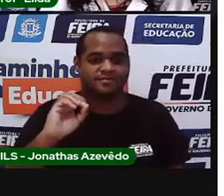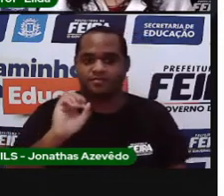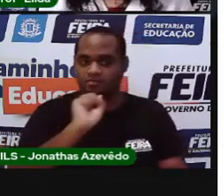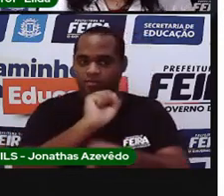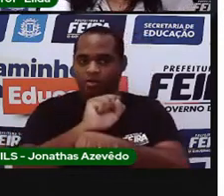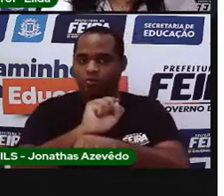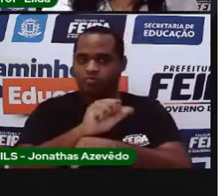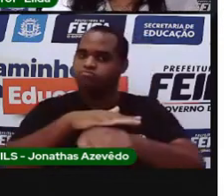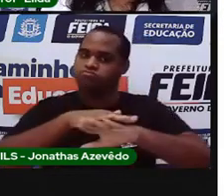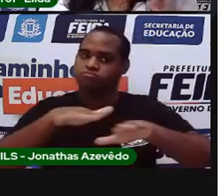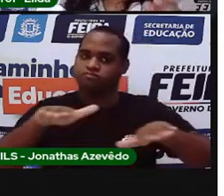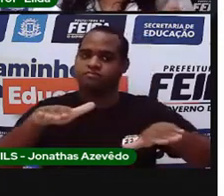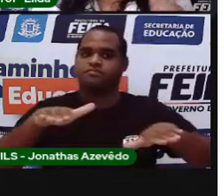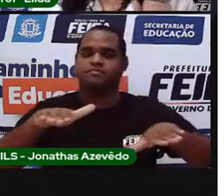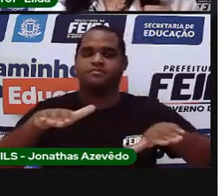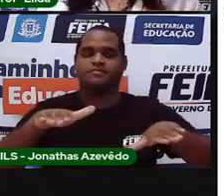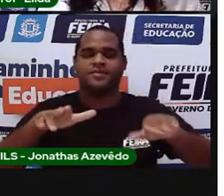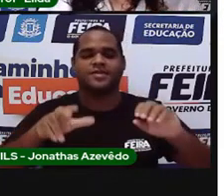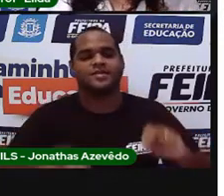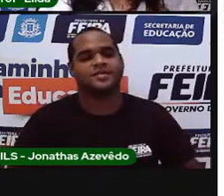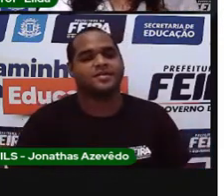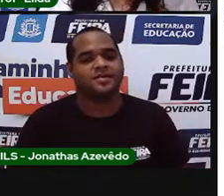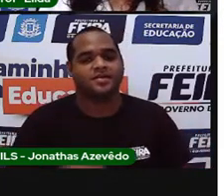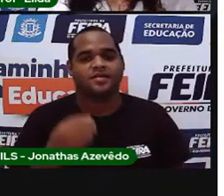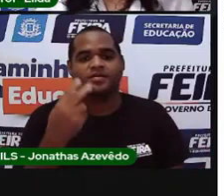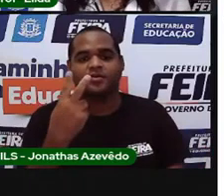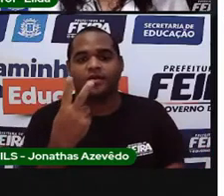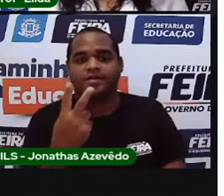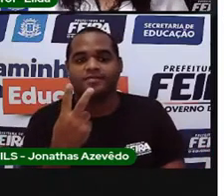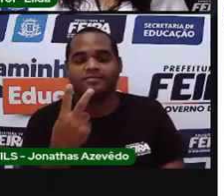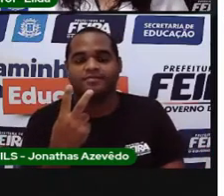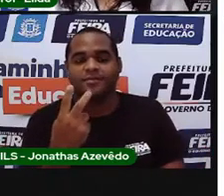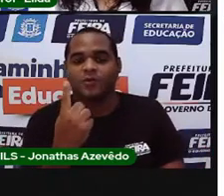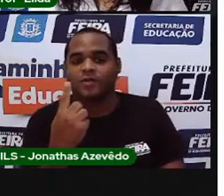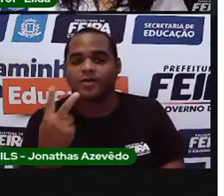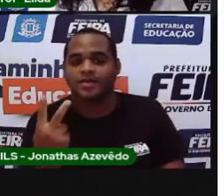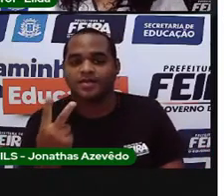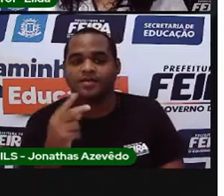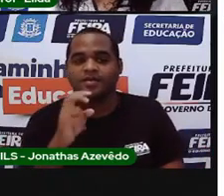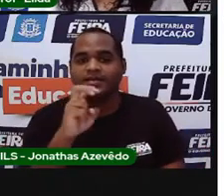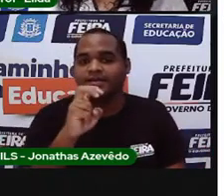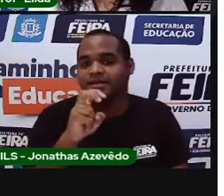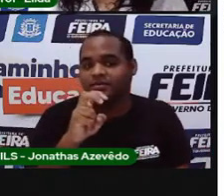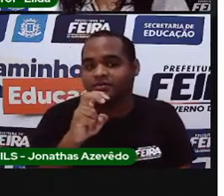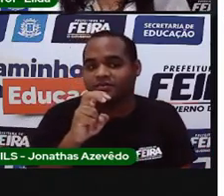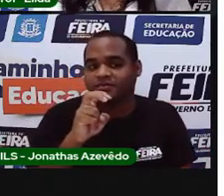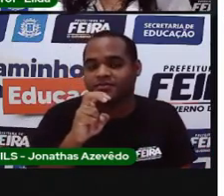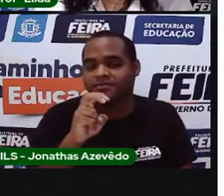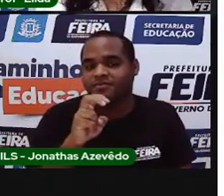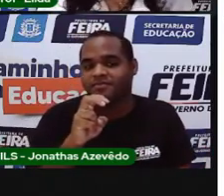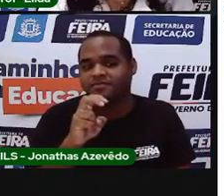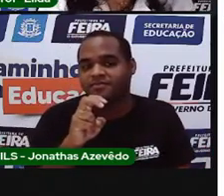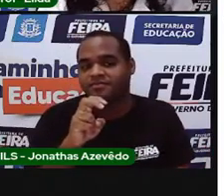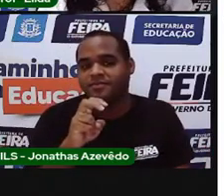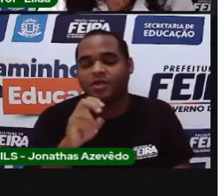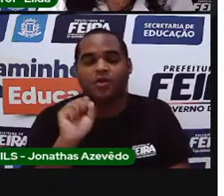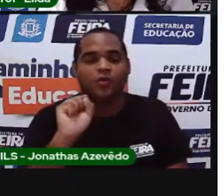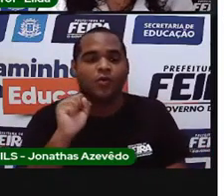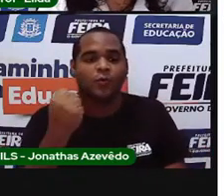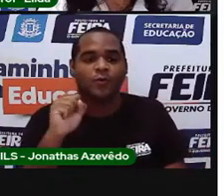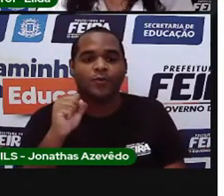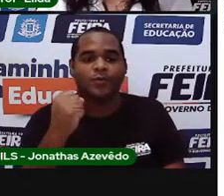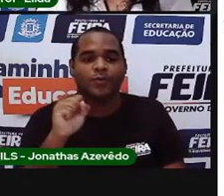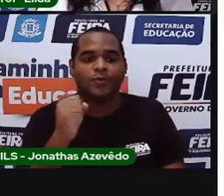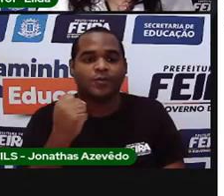Parou ali, tá bom? 1, 2, 5, 8,